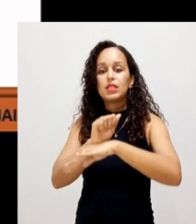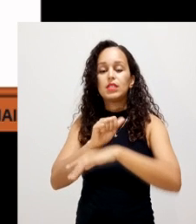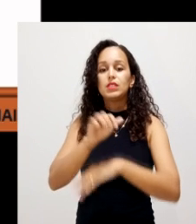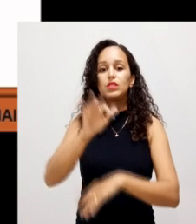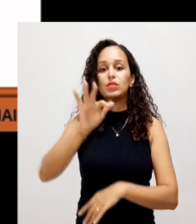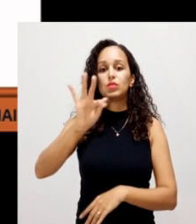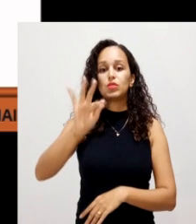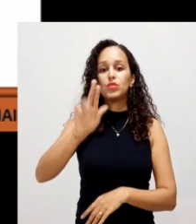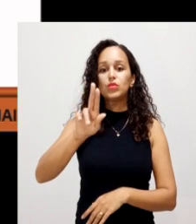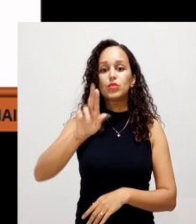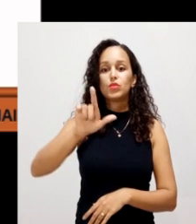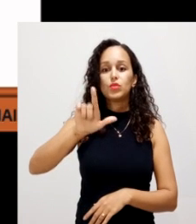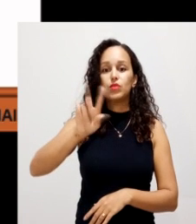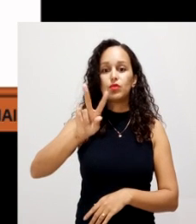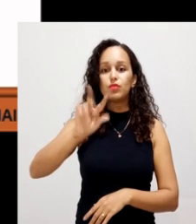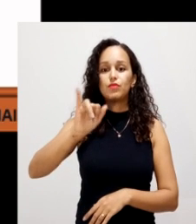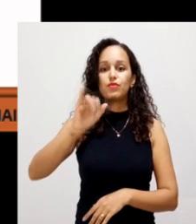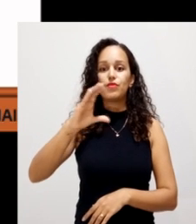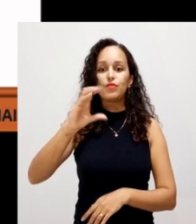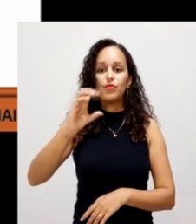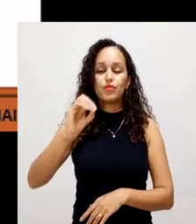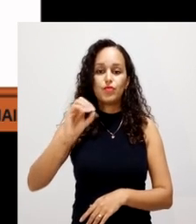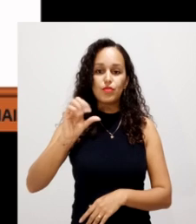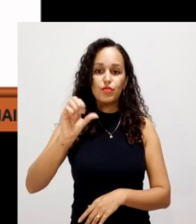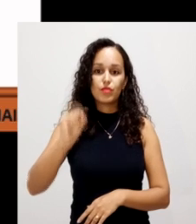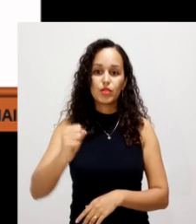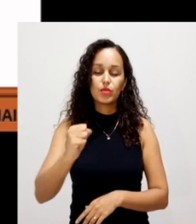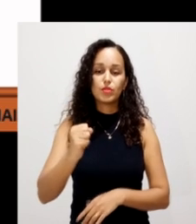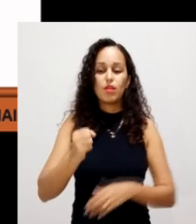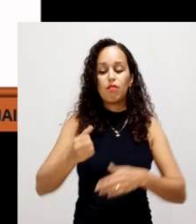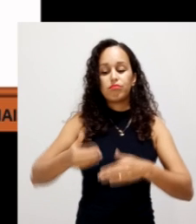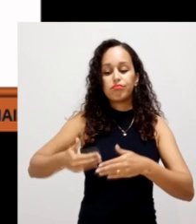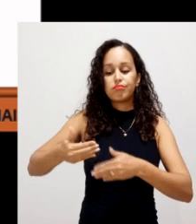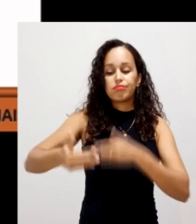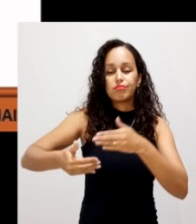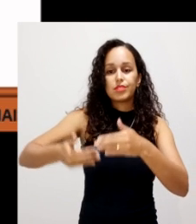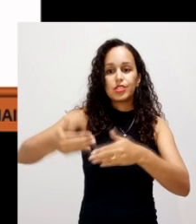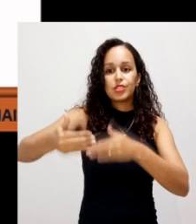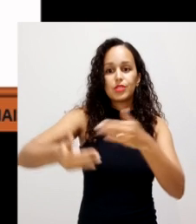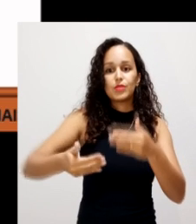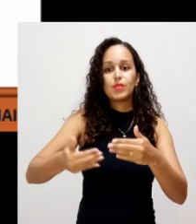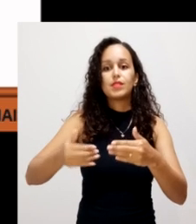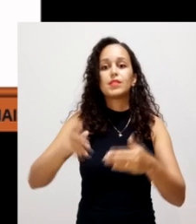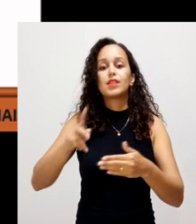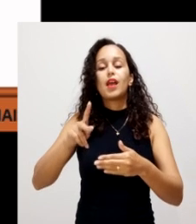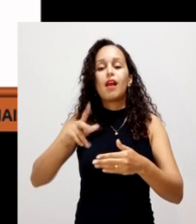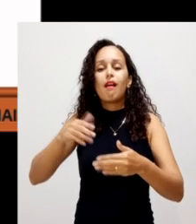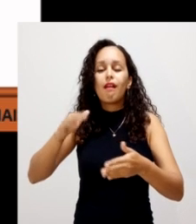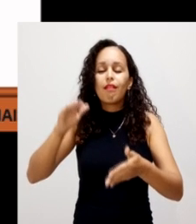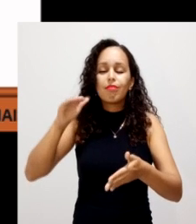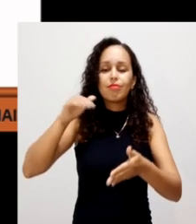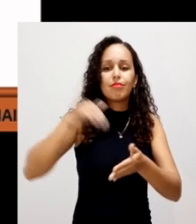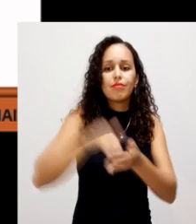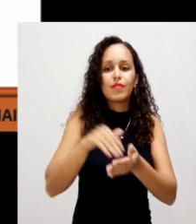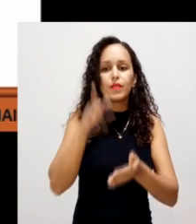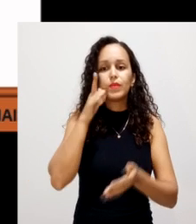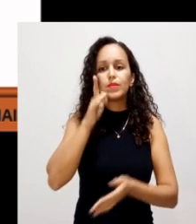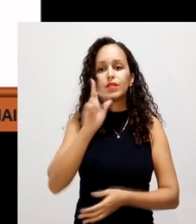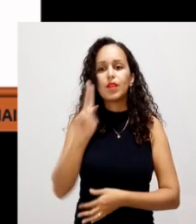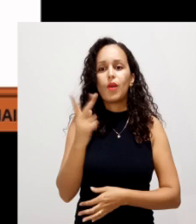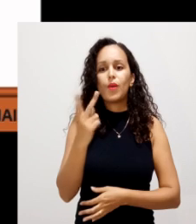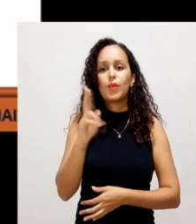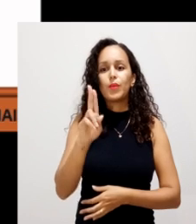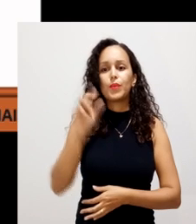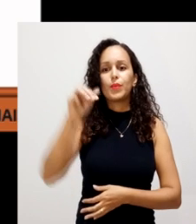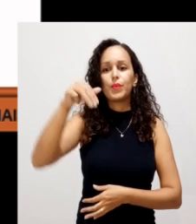eles continuam nesse processo de polimerização, formando até a formação da umina. E aí, quando existe a degradação daqueles compostos